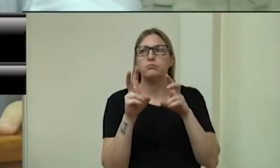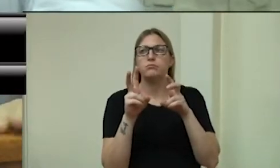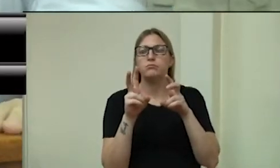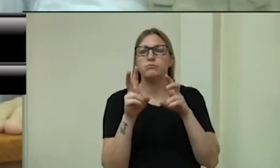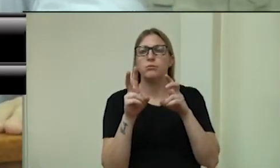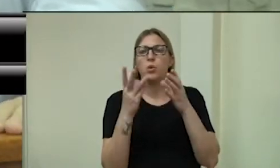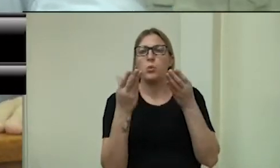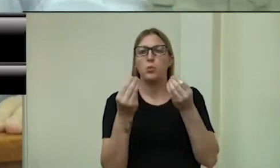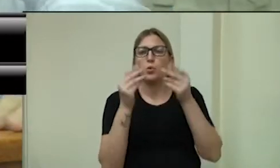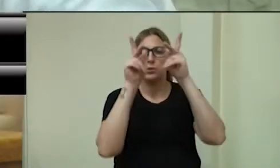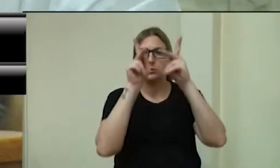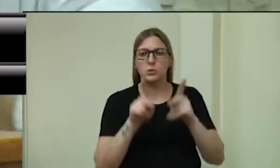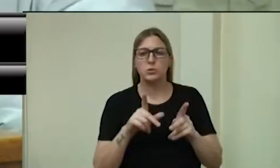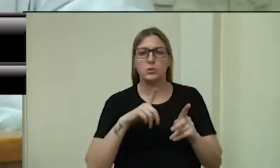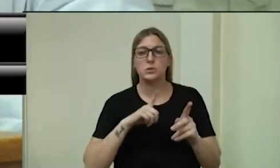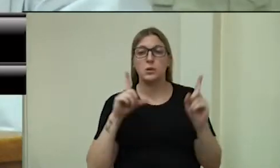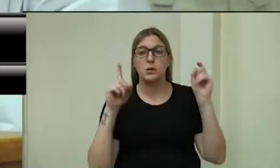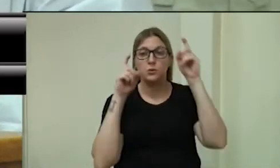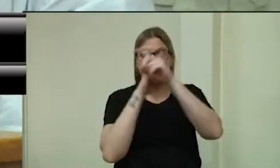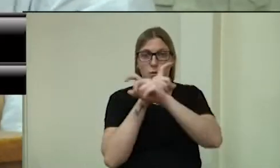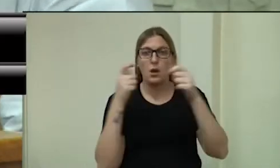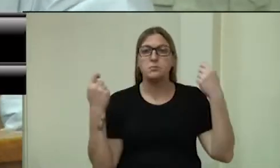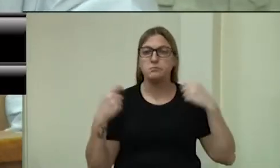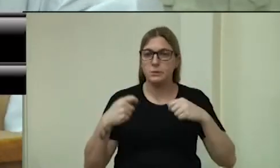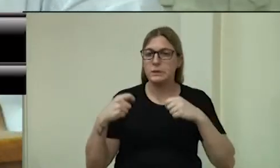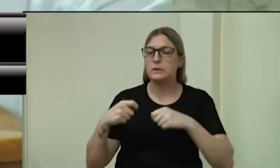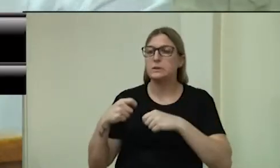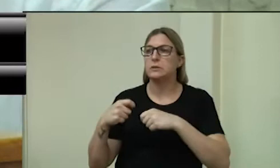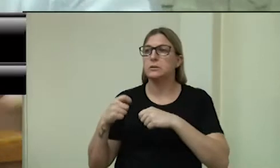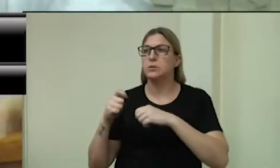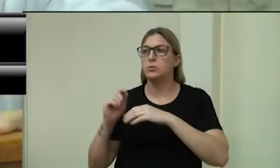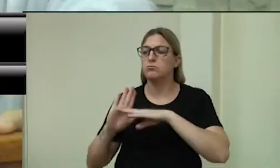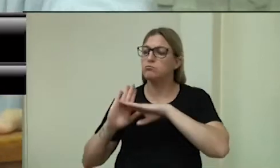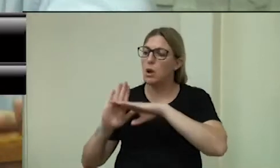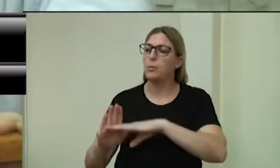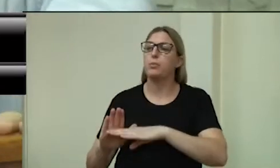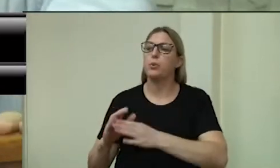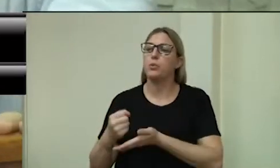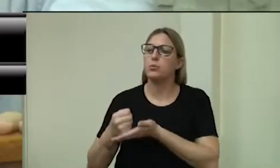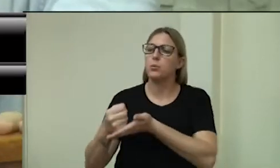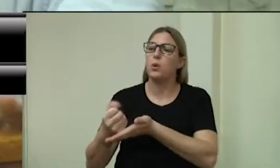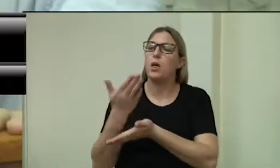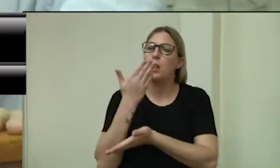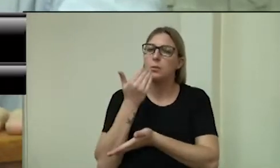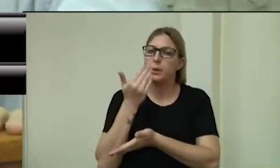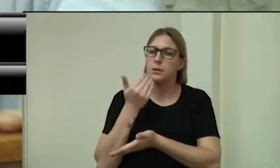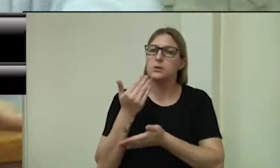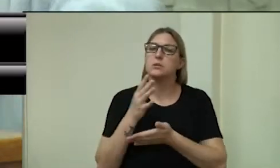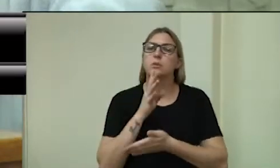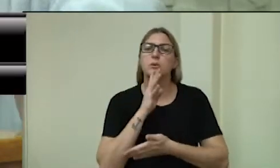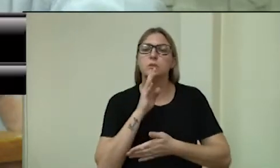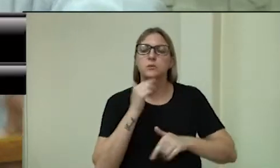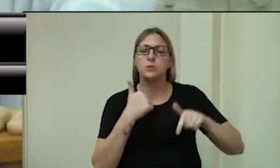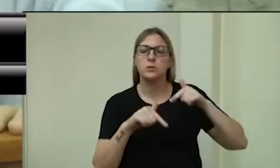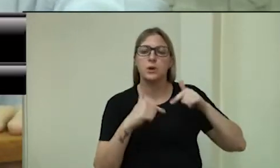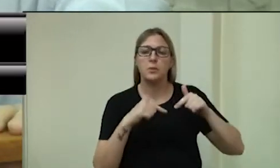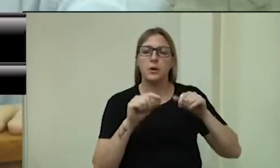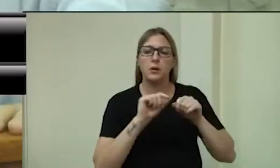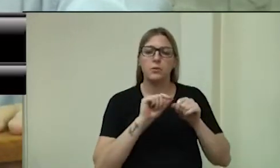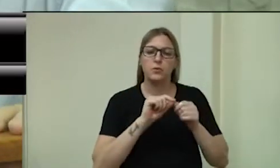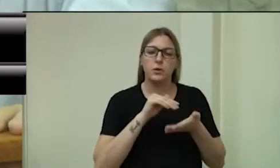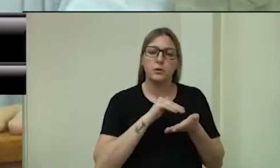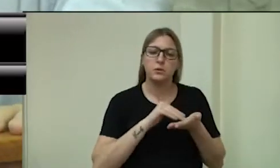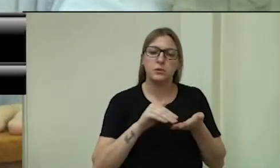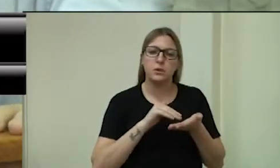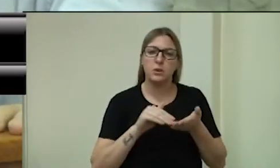estão enfrentando dificuldade, elas precisam dessas cestas básicas. A gente conhece o trabalho que é feito pela Secretaria de Assistência Social e a gente sabe da importância